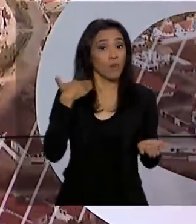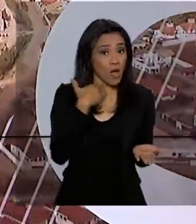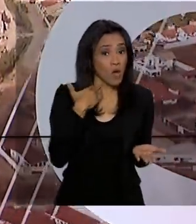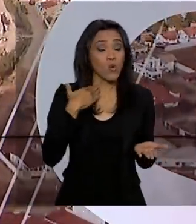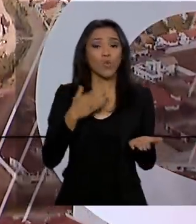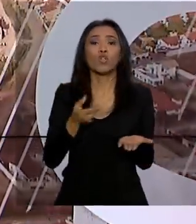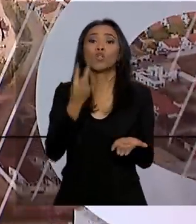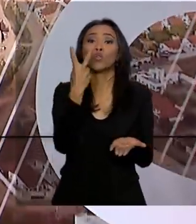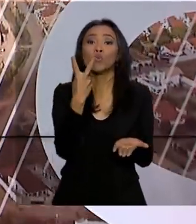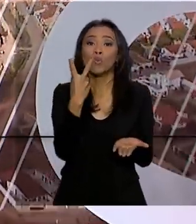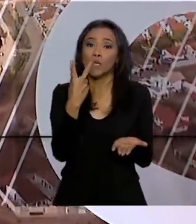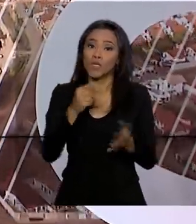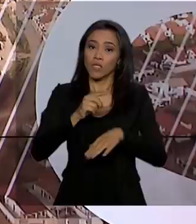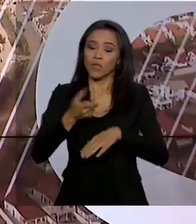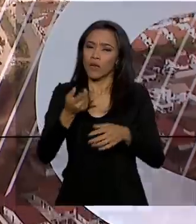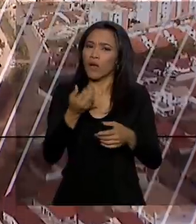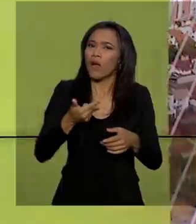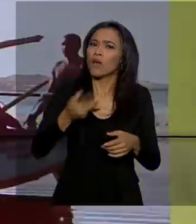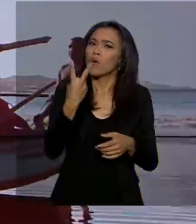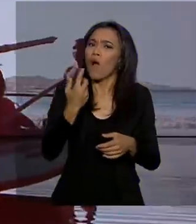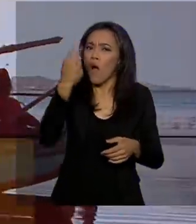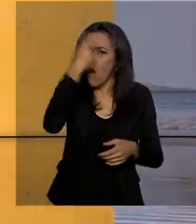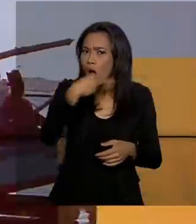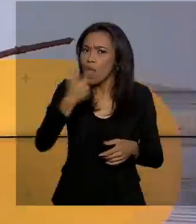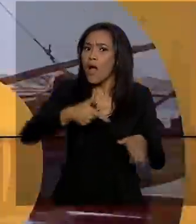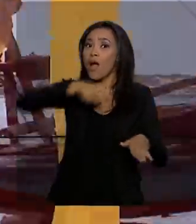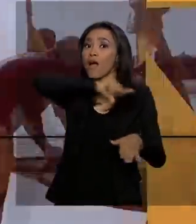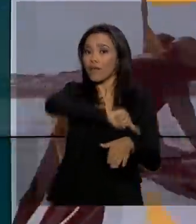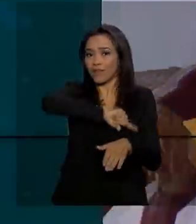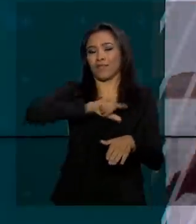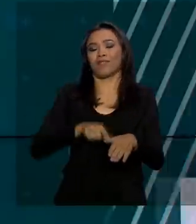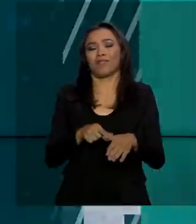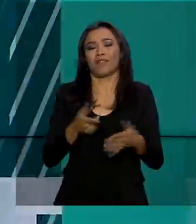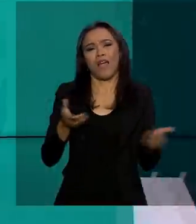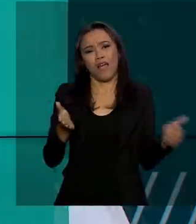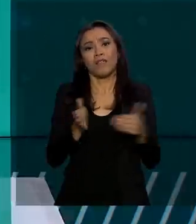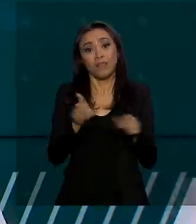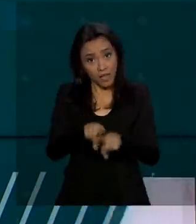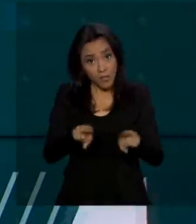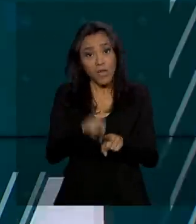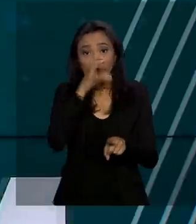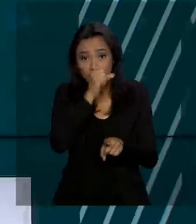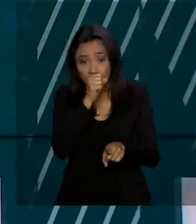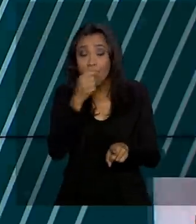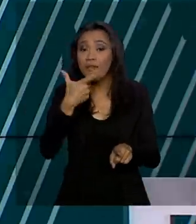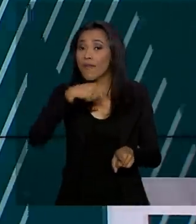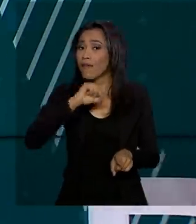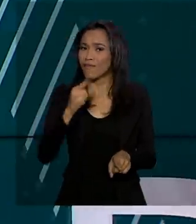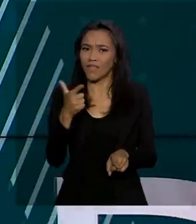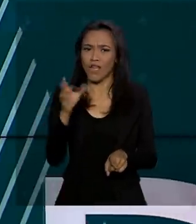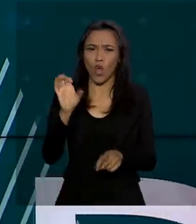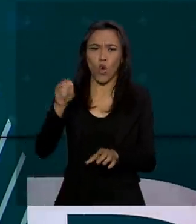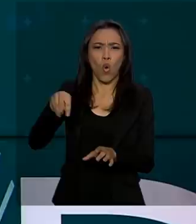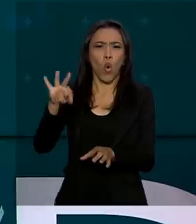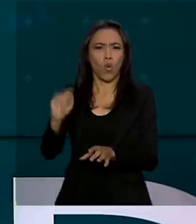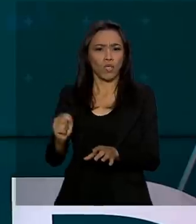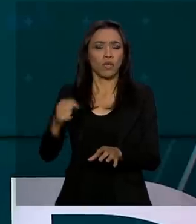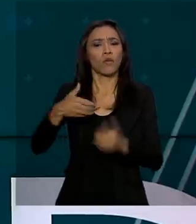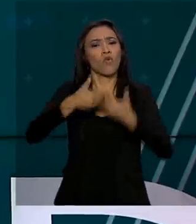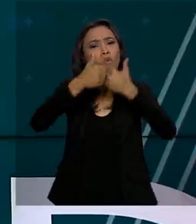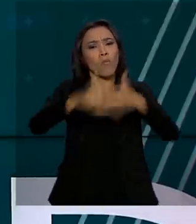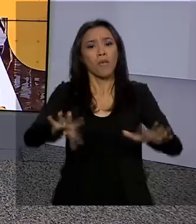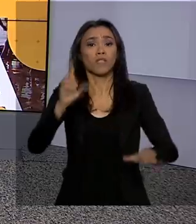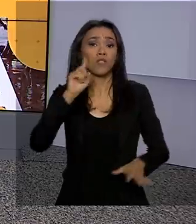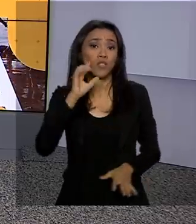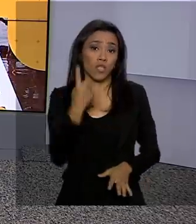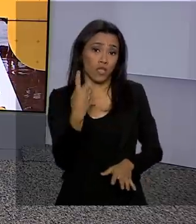mais cedo, de hoje até terça-feira, inclusive no sábado. Quem não tem conta na Caixa começa a receber a partir de 18 de